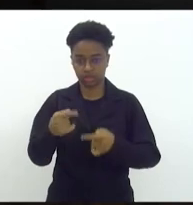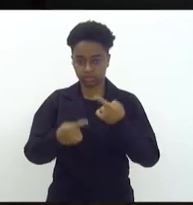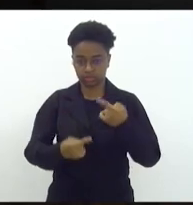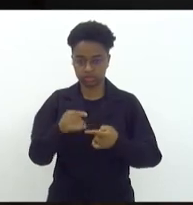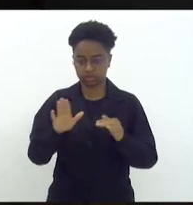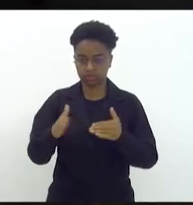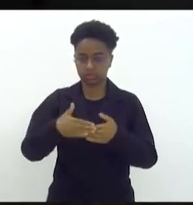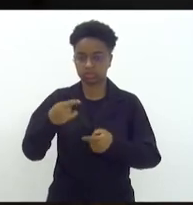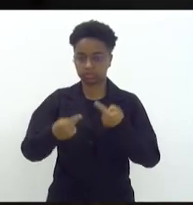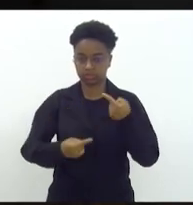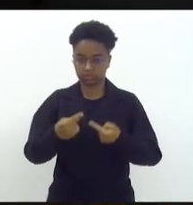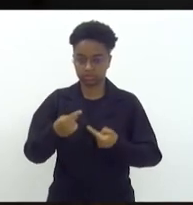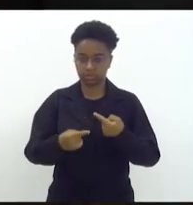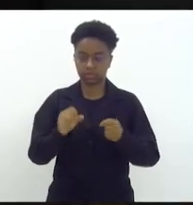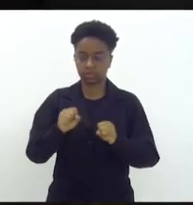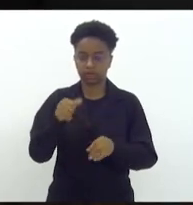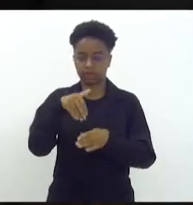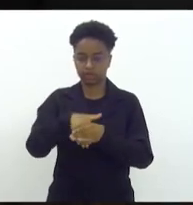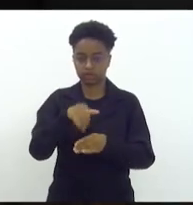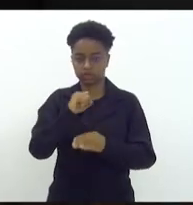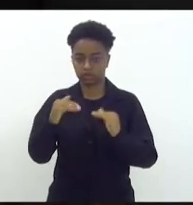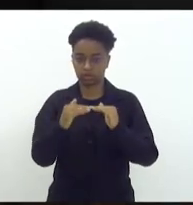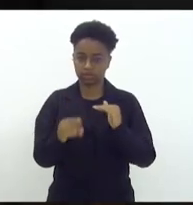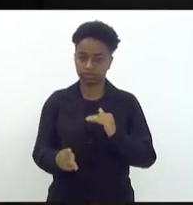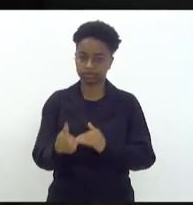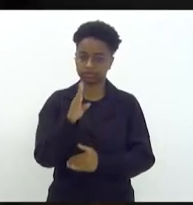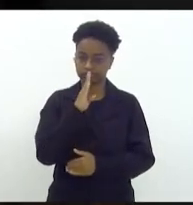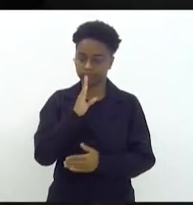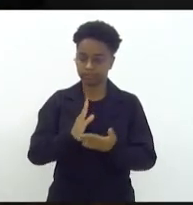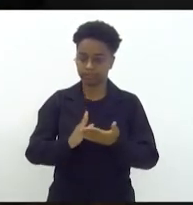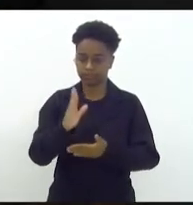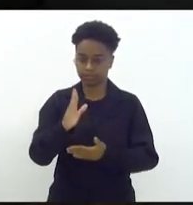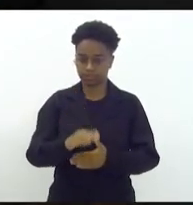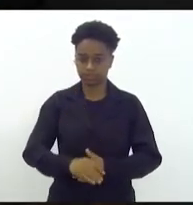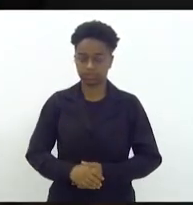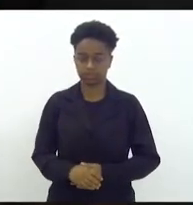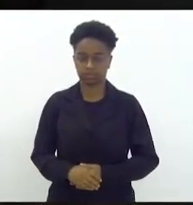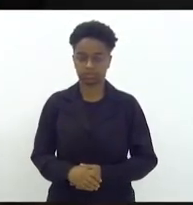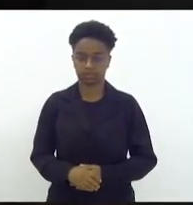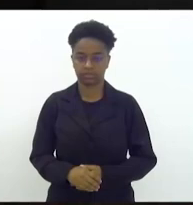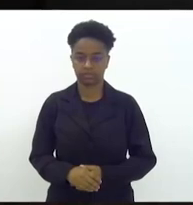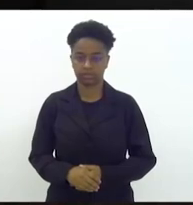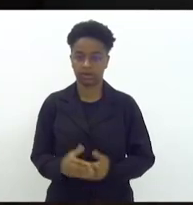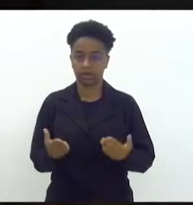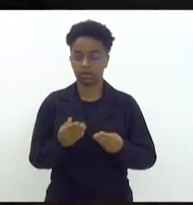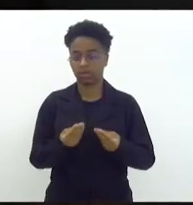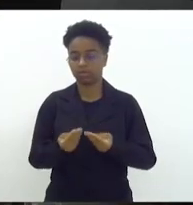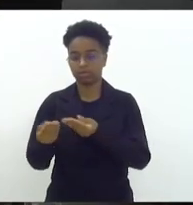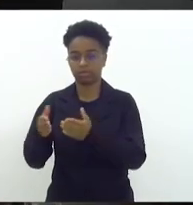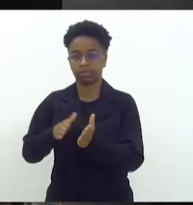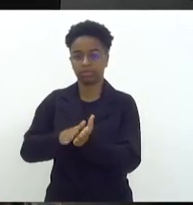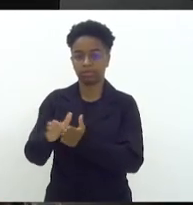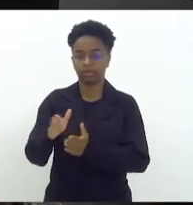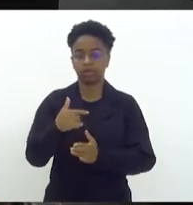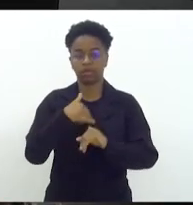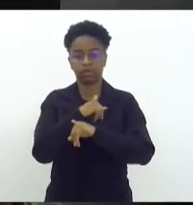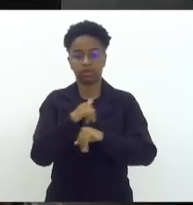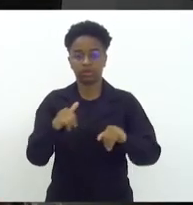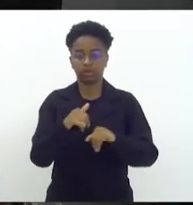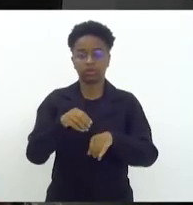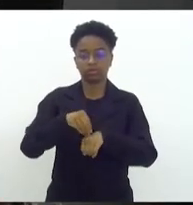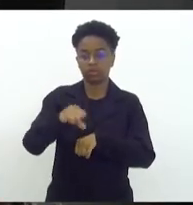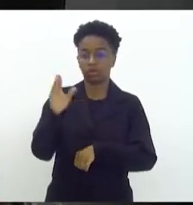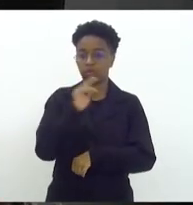discutir, encerrada a discussão, em votação. Os senhores que aprovam, permaneçam como estão. Aprovado vai a publicação. Anuncio o regime de